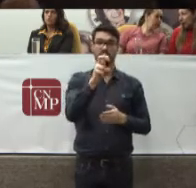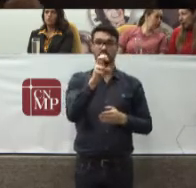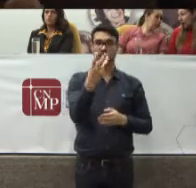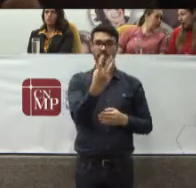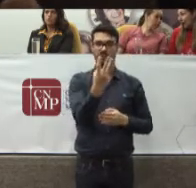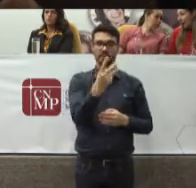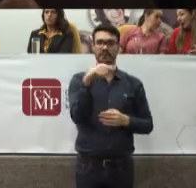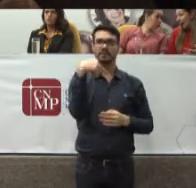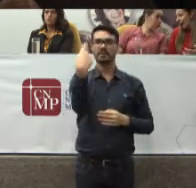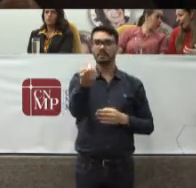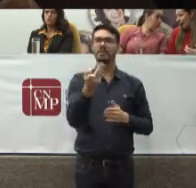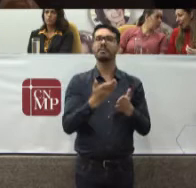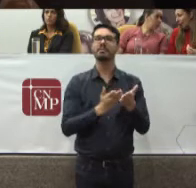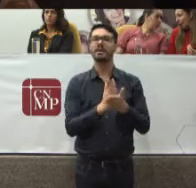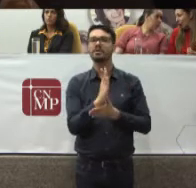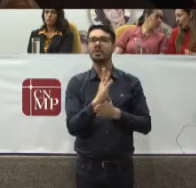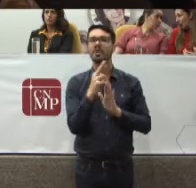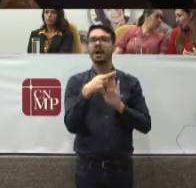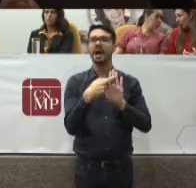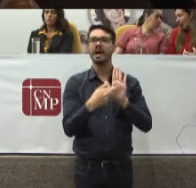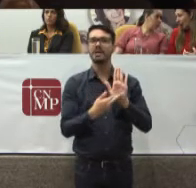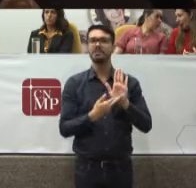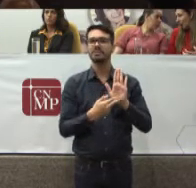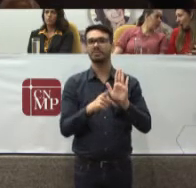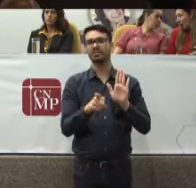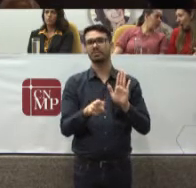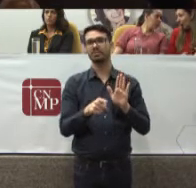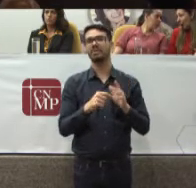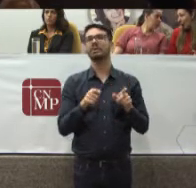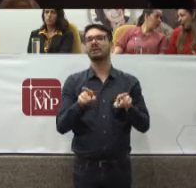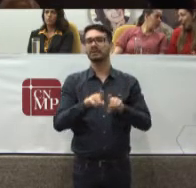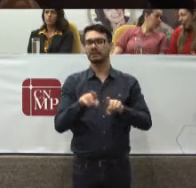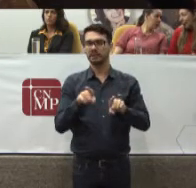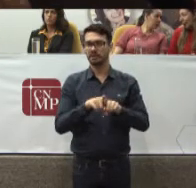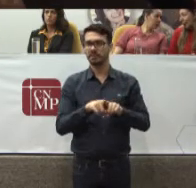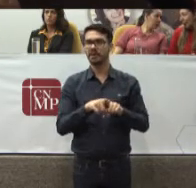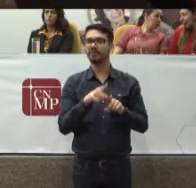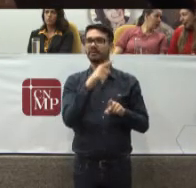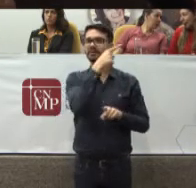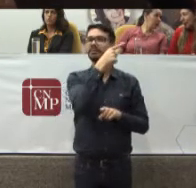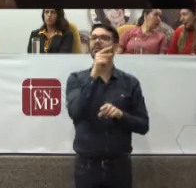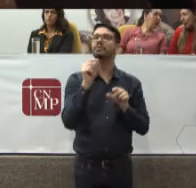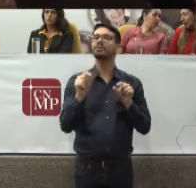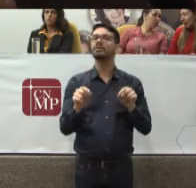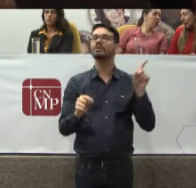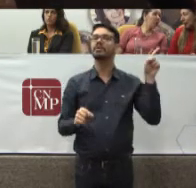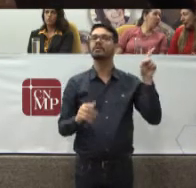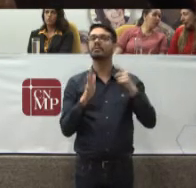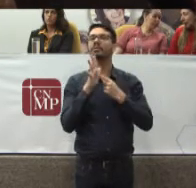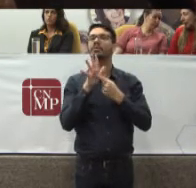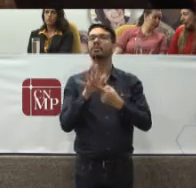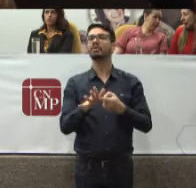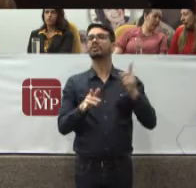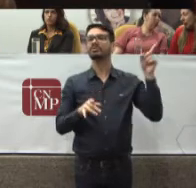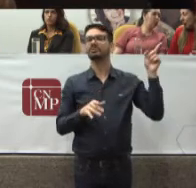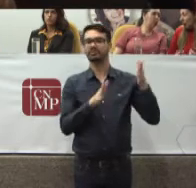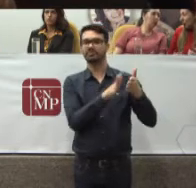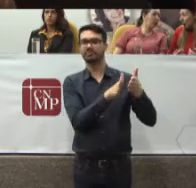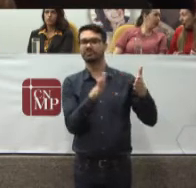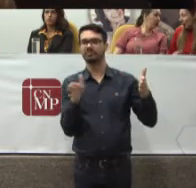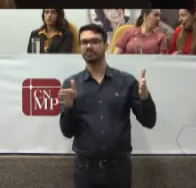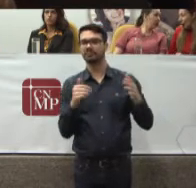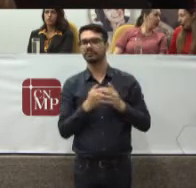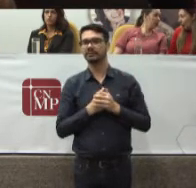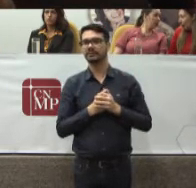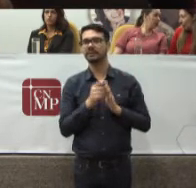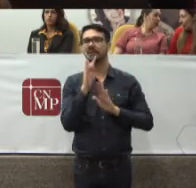Seu regimento Aprovado E nós Chegamos A partir Daí A